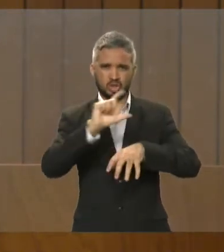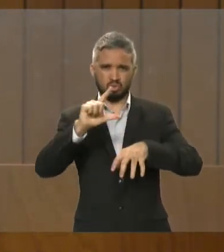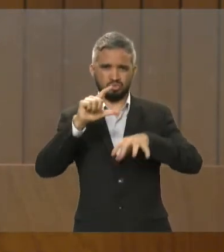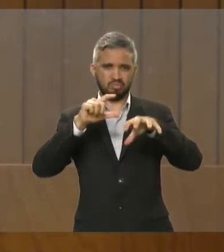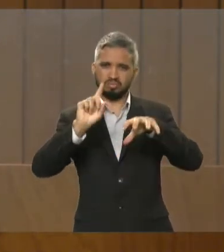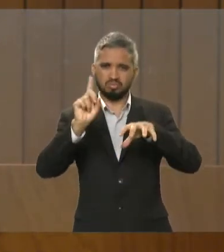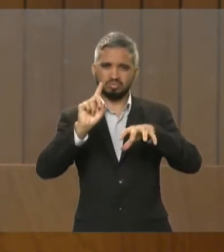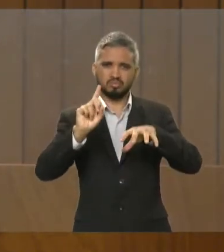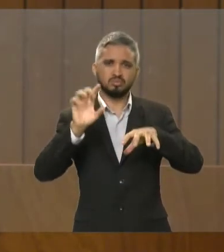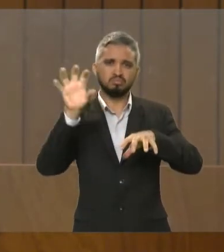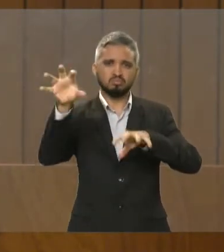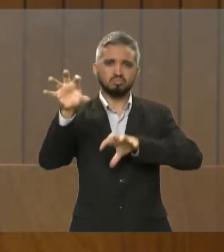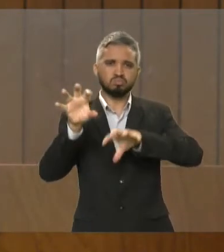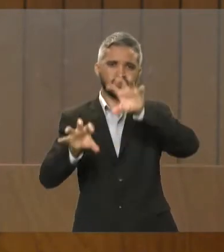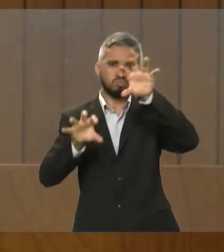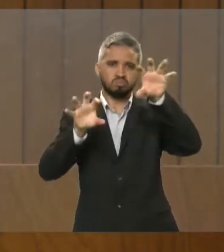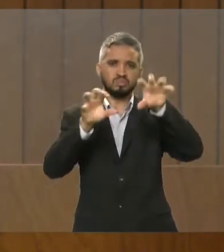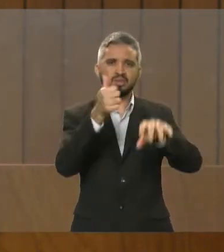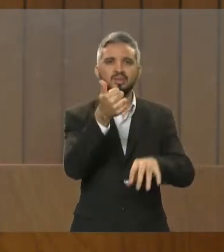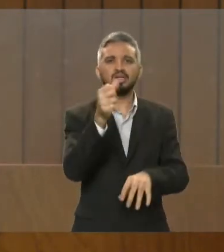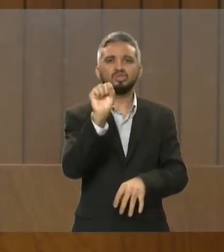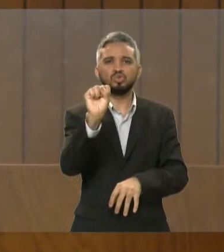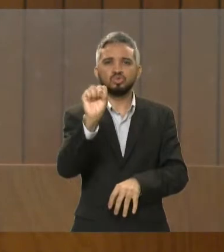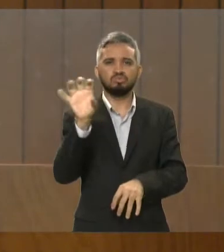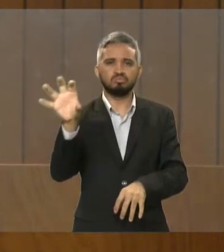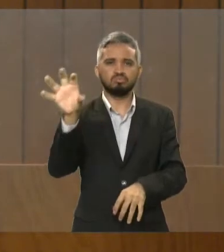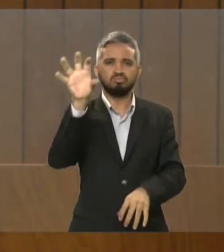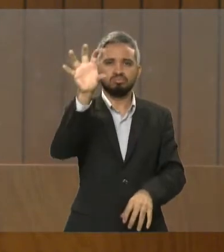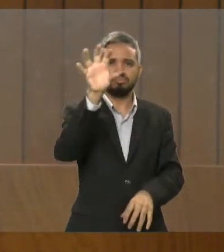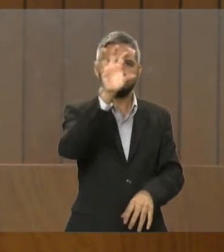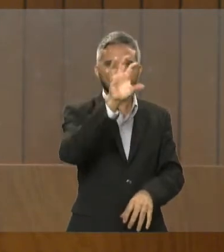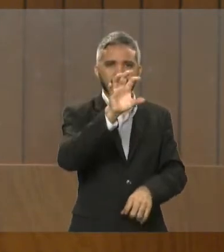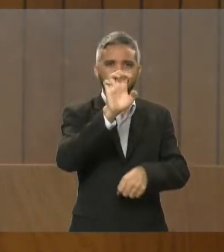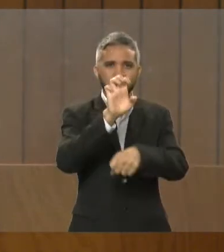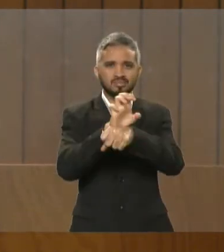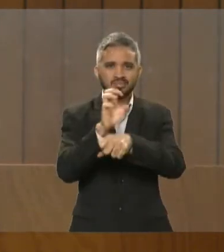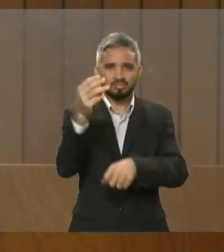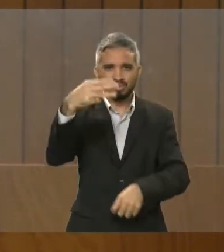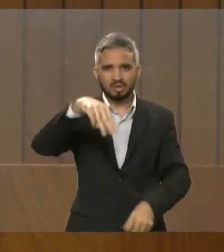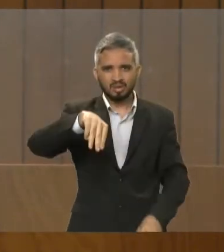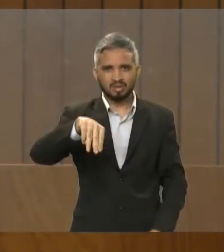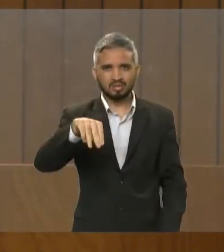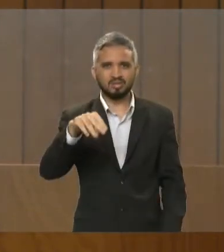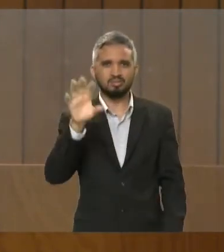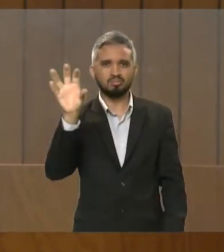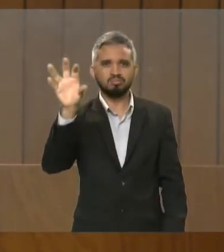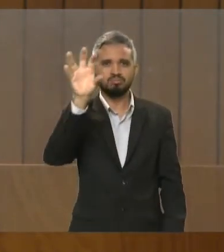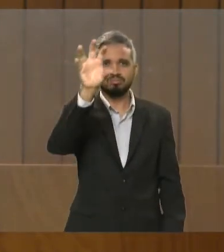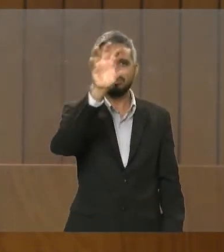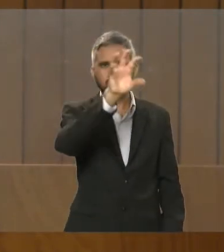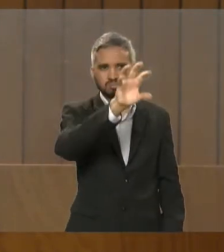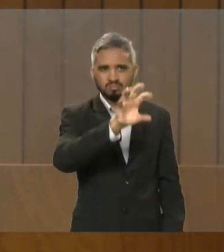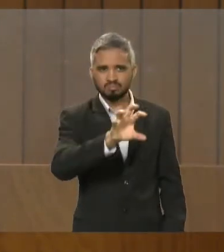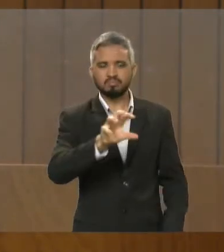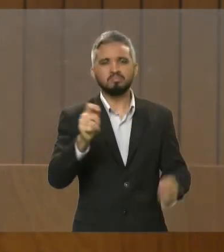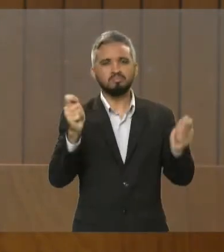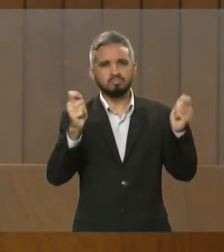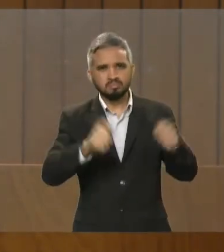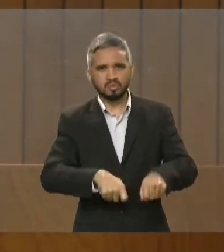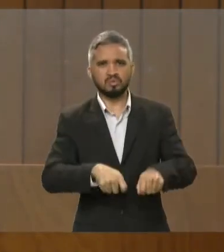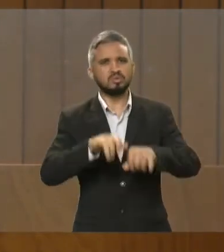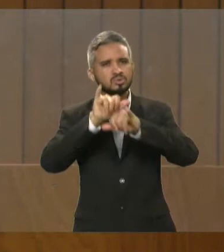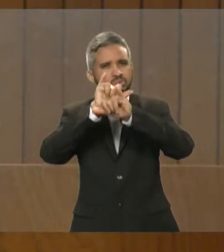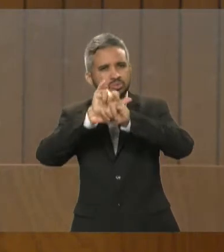18 regiões em que nós temos no Estado do Maranhão, nós levantemos essa bandeira,